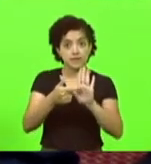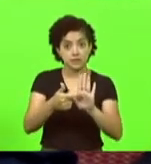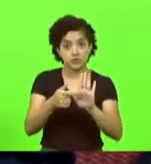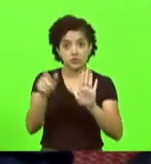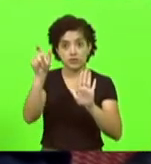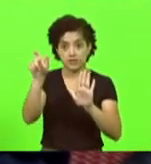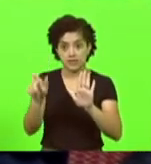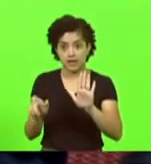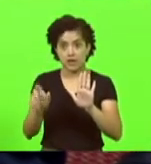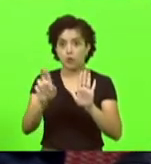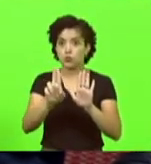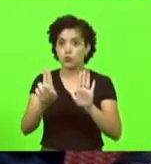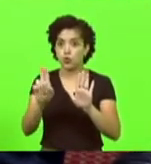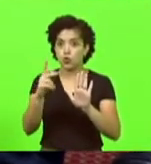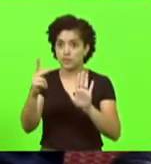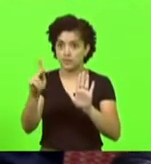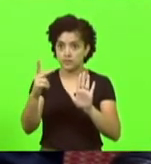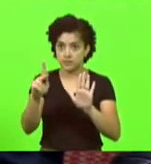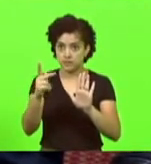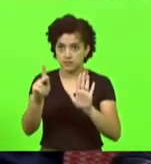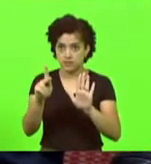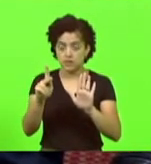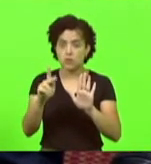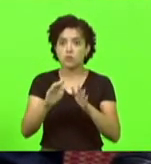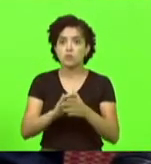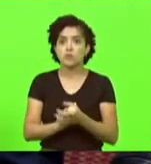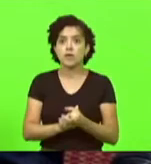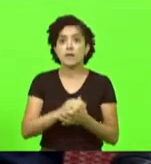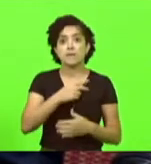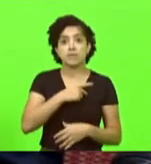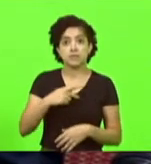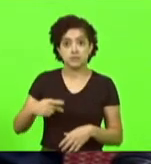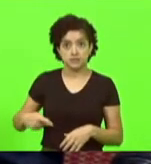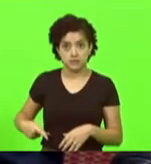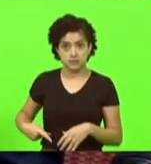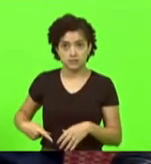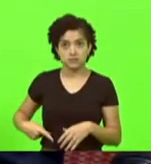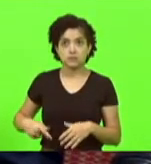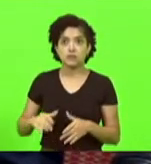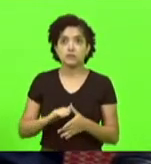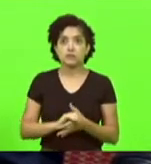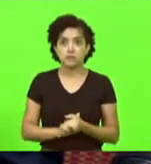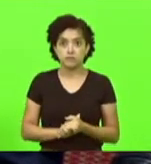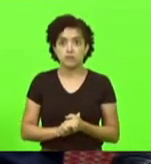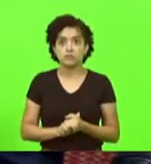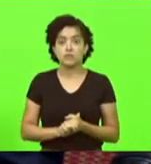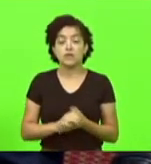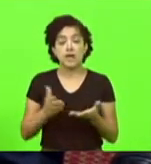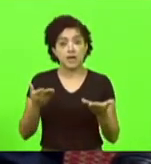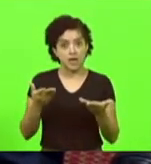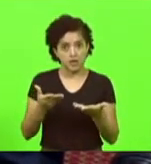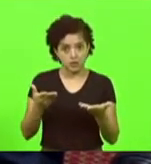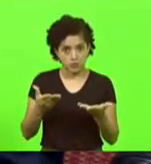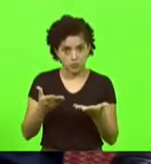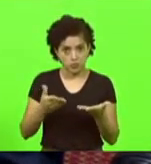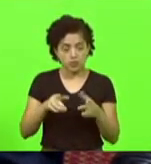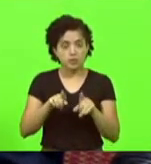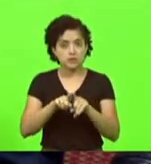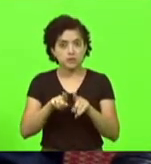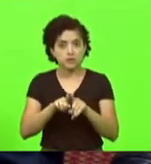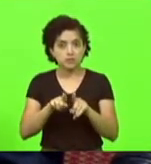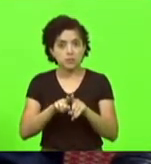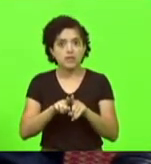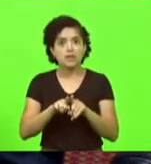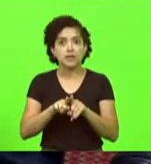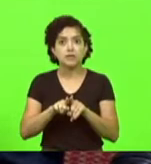excelência para concorrer ao cargo de presidente da Assembleia Legislativa de Santa Catarina, o faço também, em nome de diversos